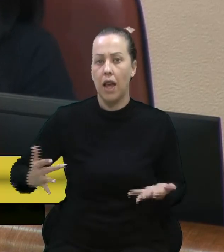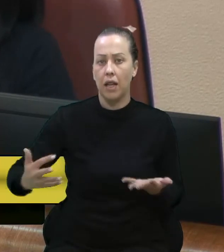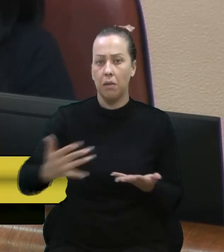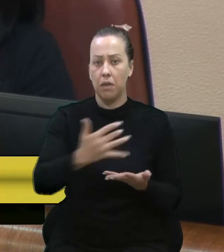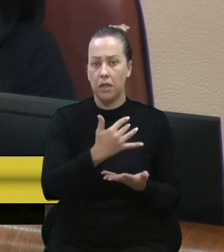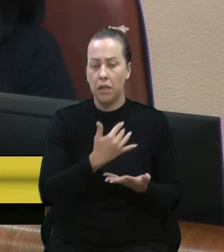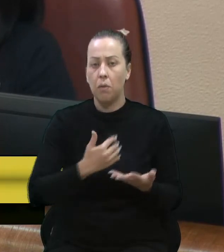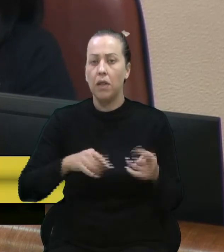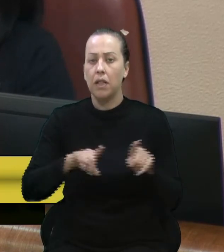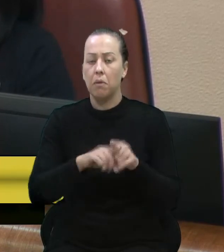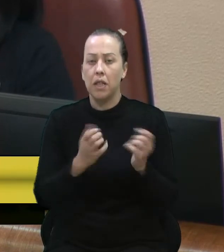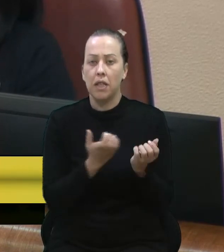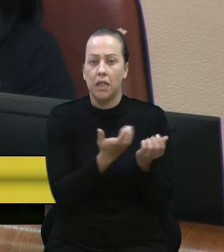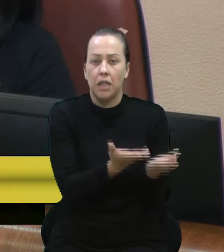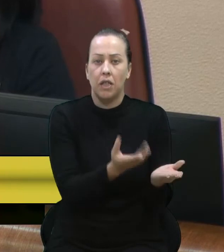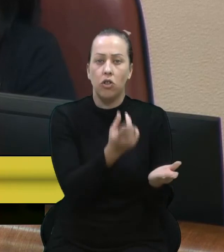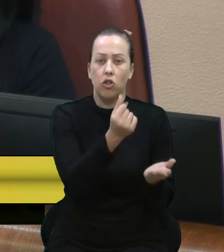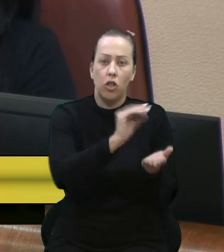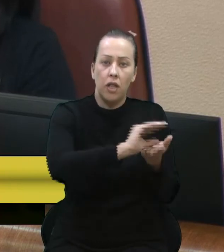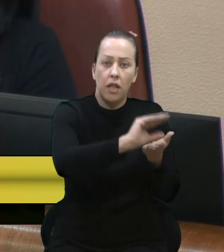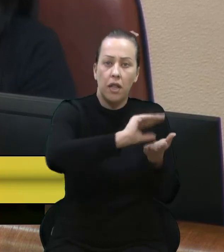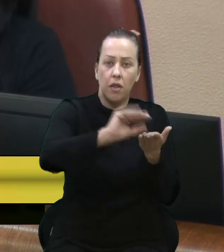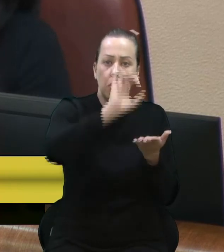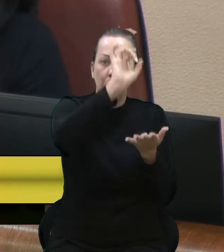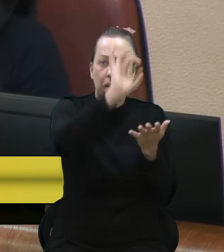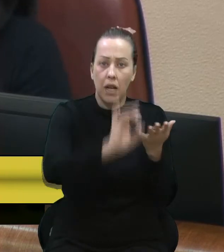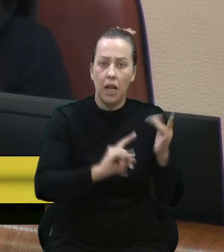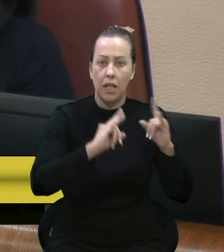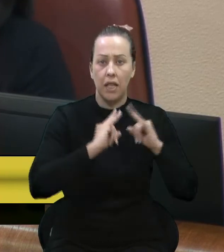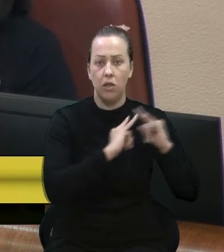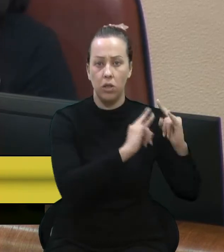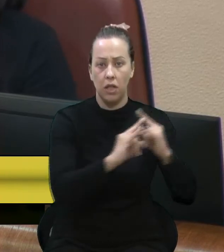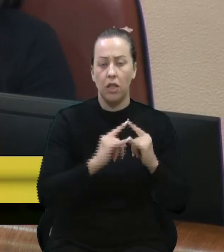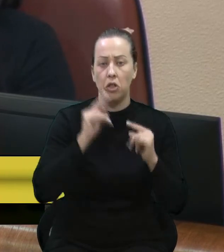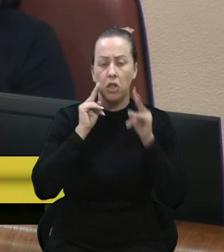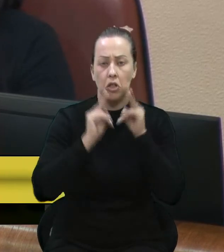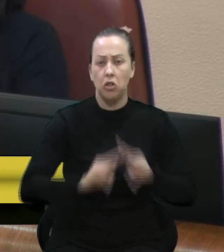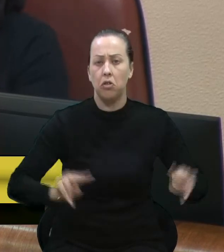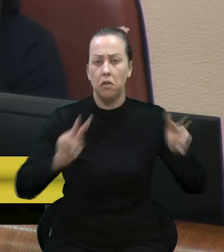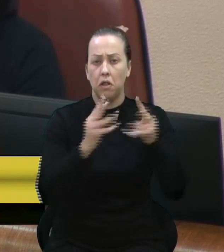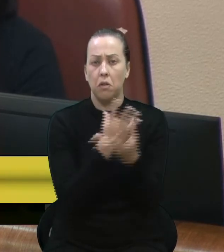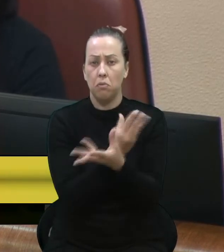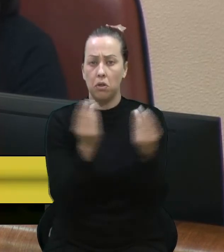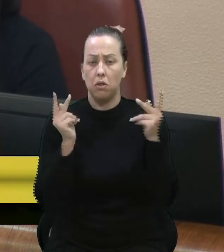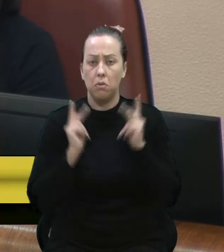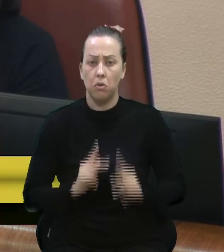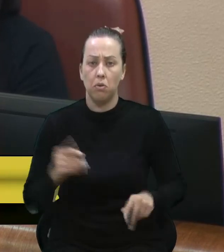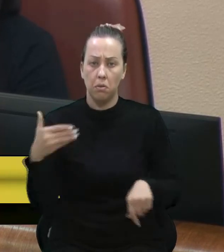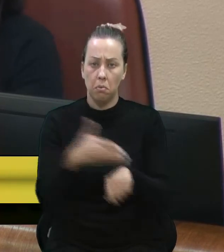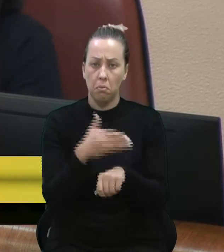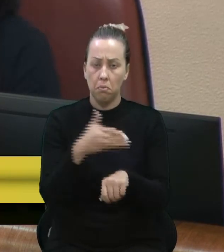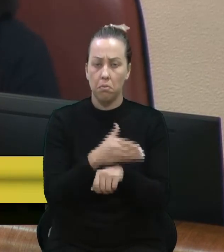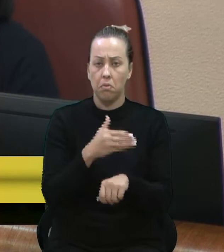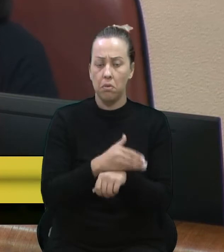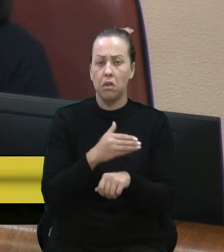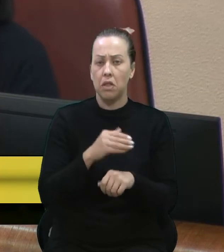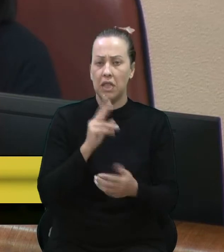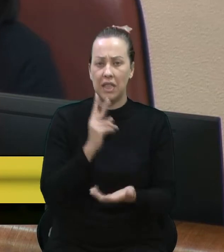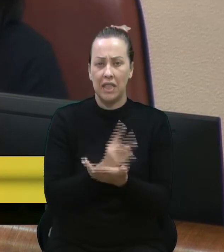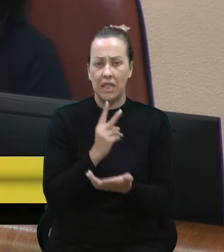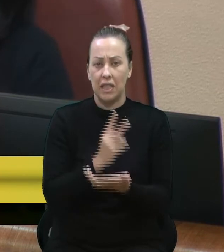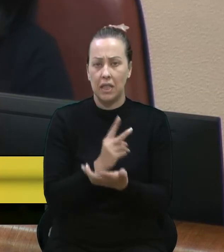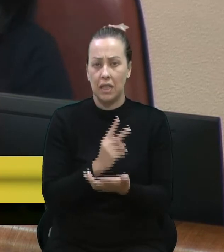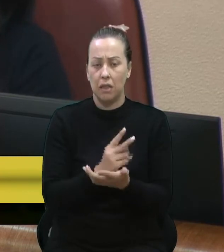e também na distribuição desses recursos. Nós vemos muitas pessoas envolvidas, ativamente,